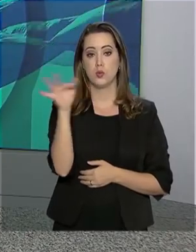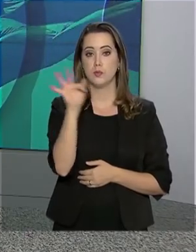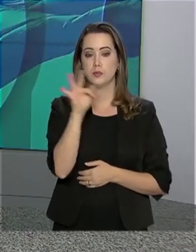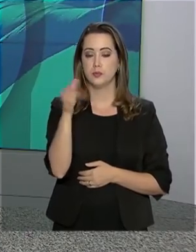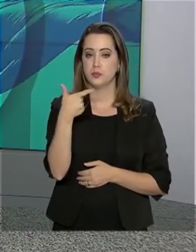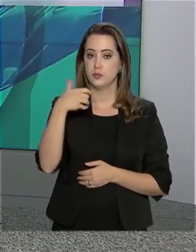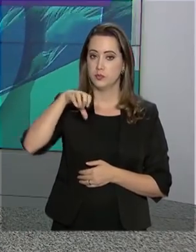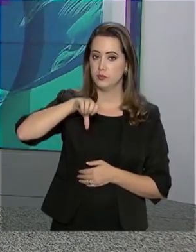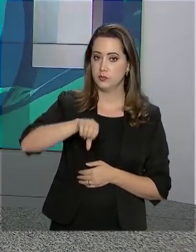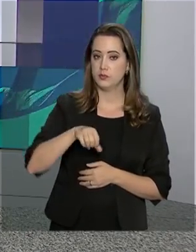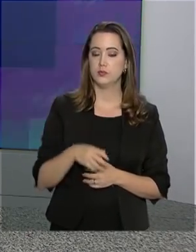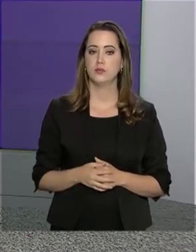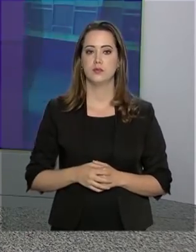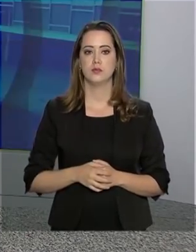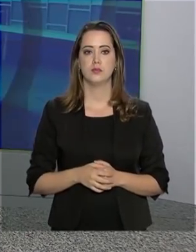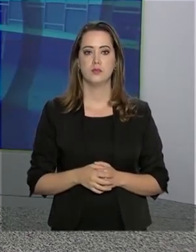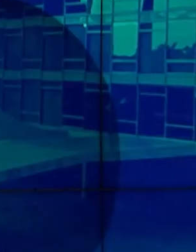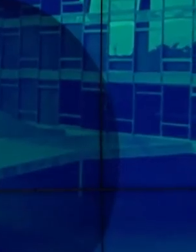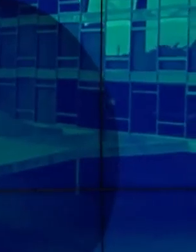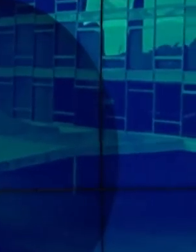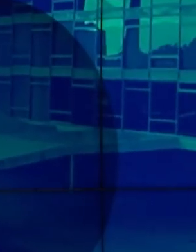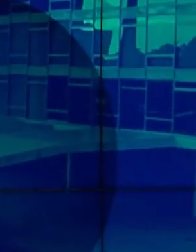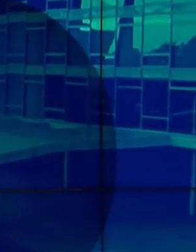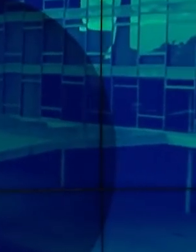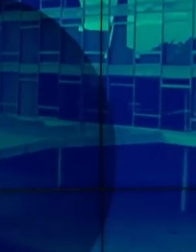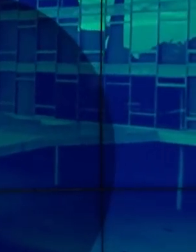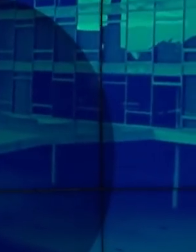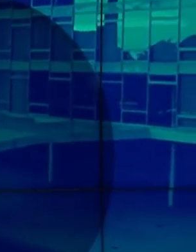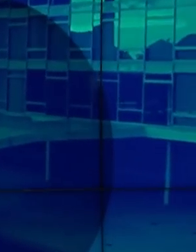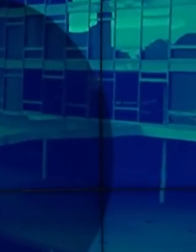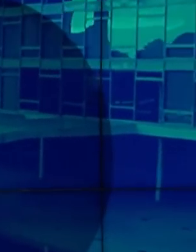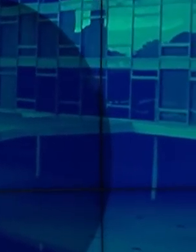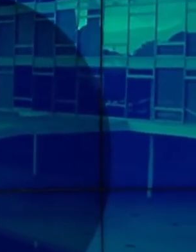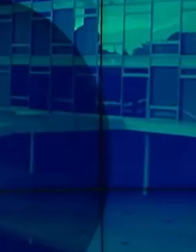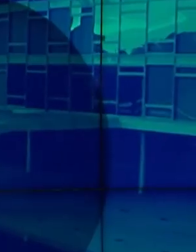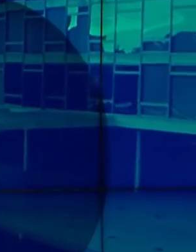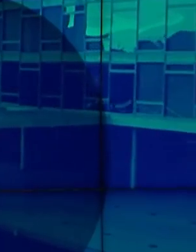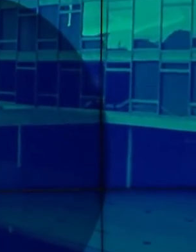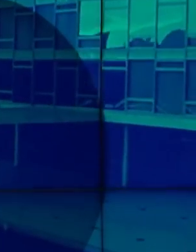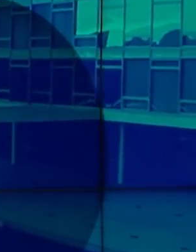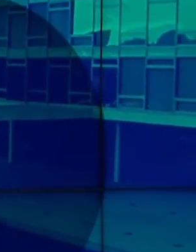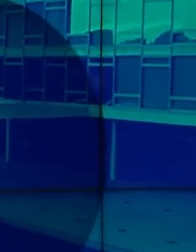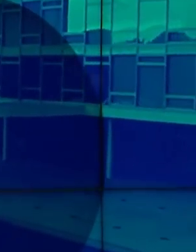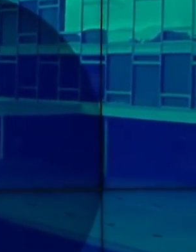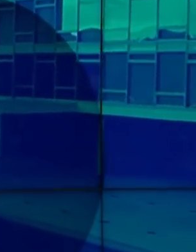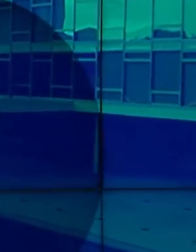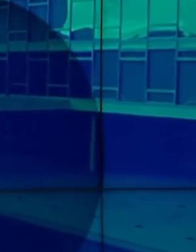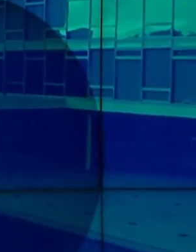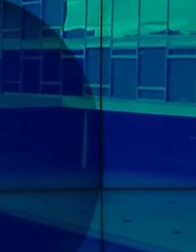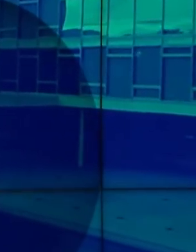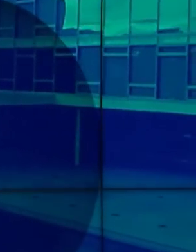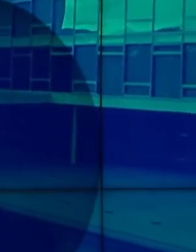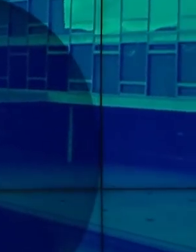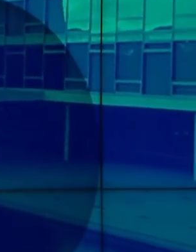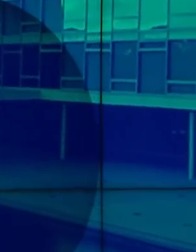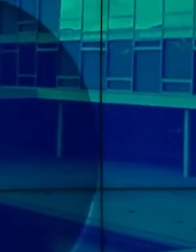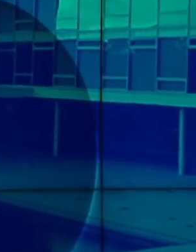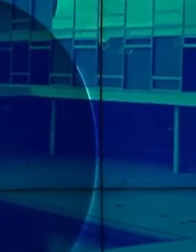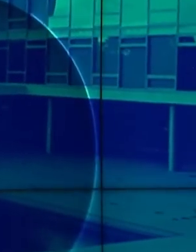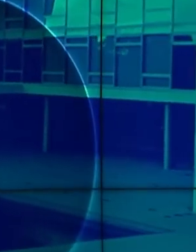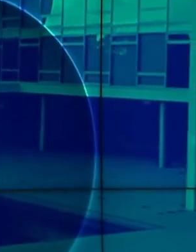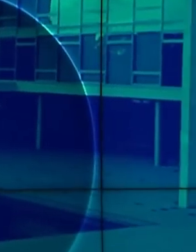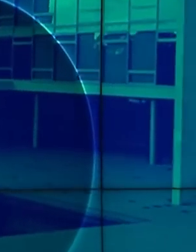de fevereiro de 2019. Boletim médico divulgado no fim da tarde pelo hospital Albert Einstein